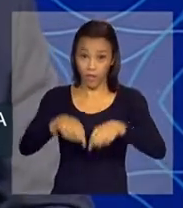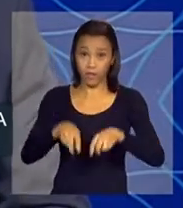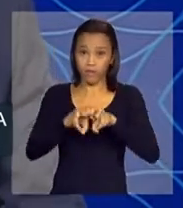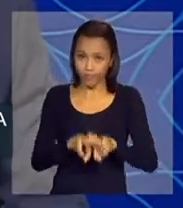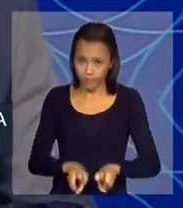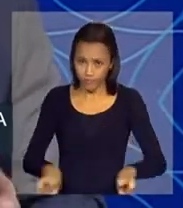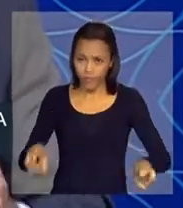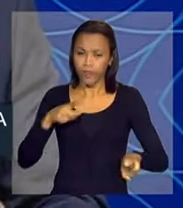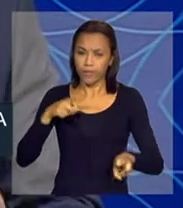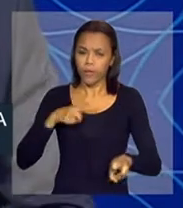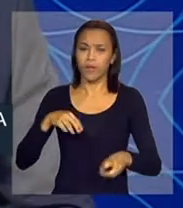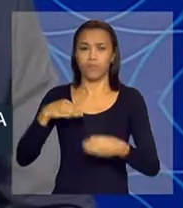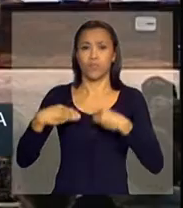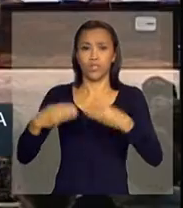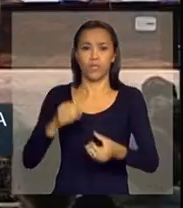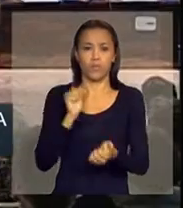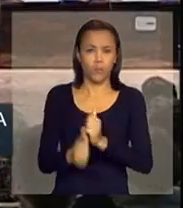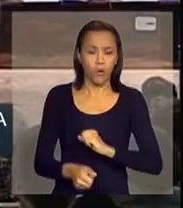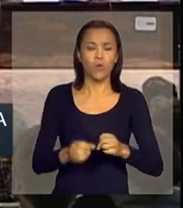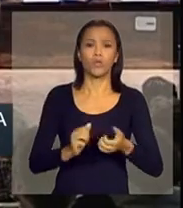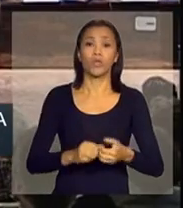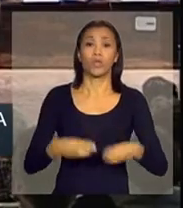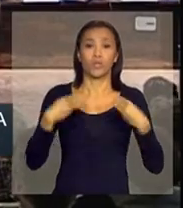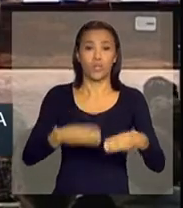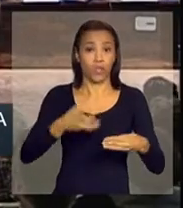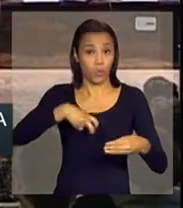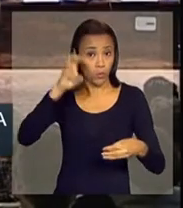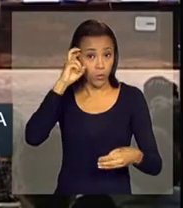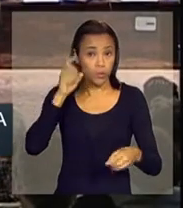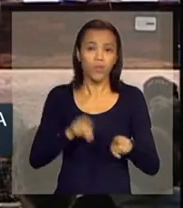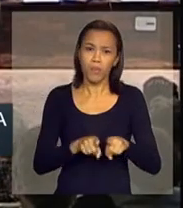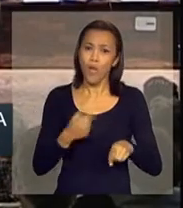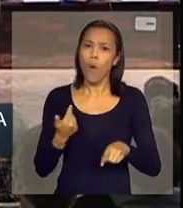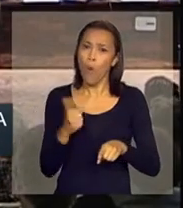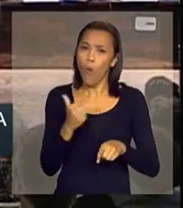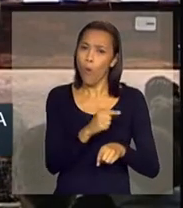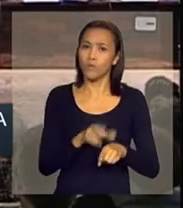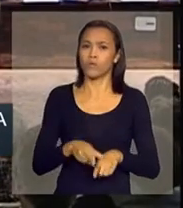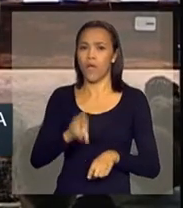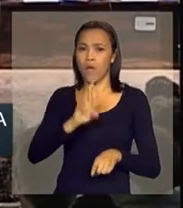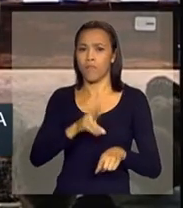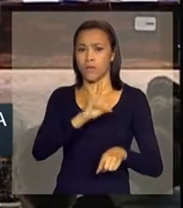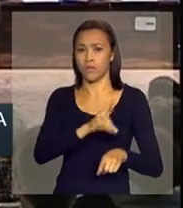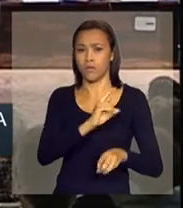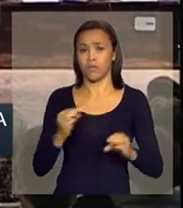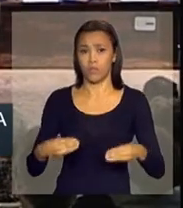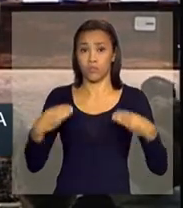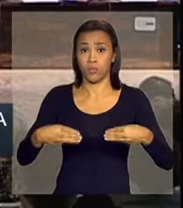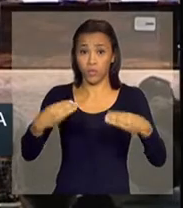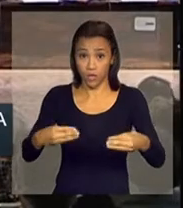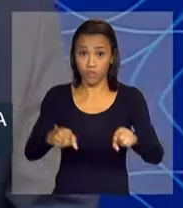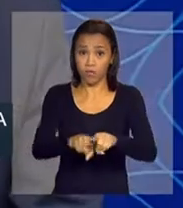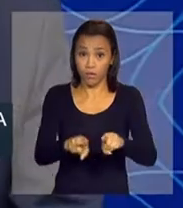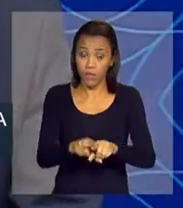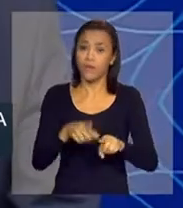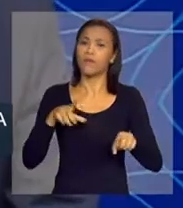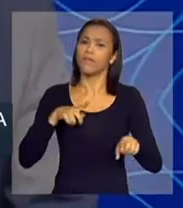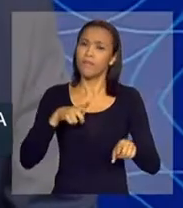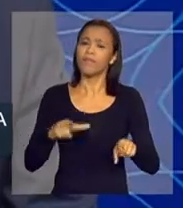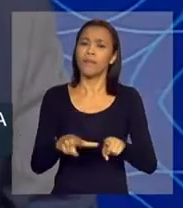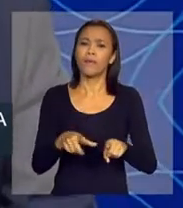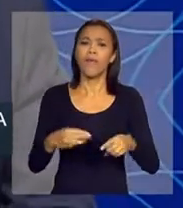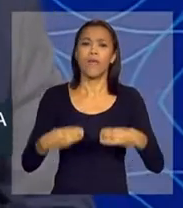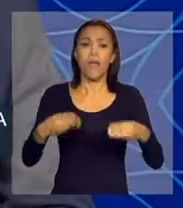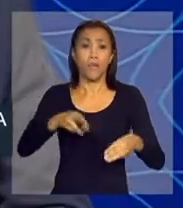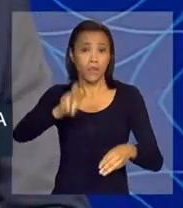temos, além do Ministério do Esporte, o Ministério da Cultura, mas há outros representantes ministeriais aqui presentes também, e representantes